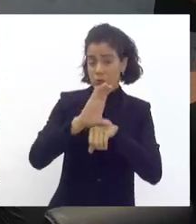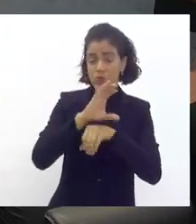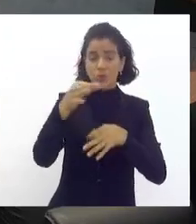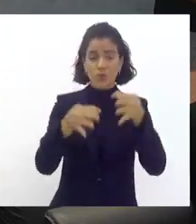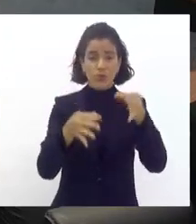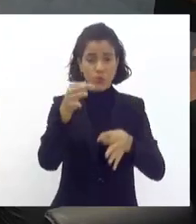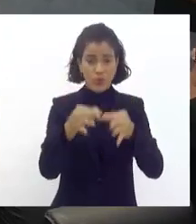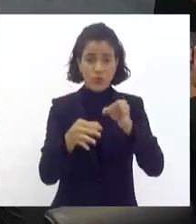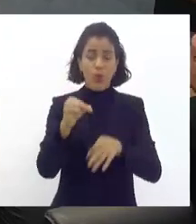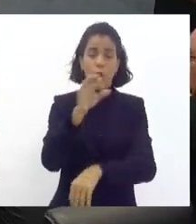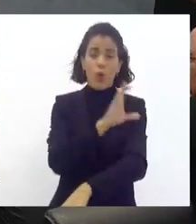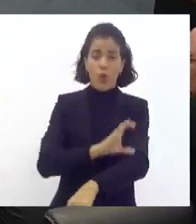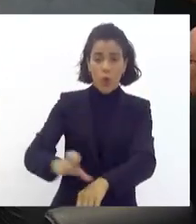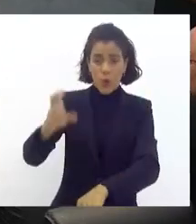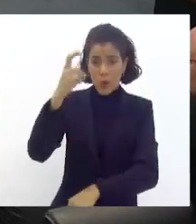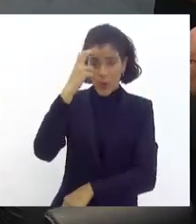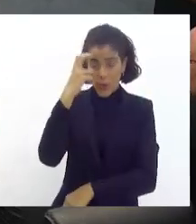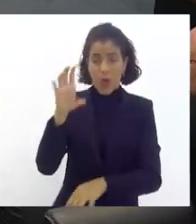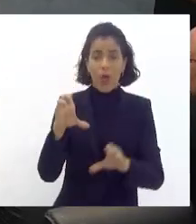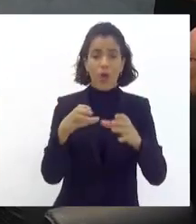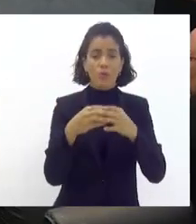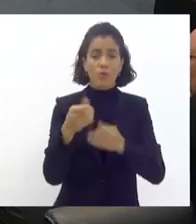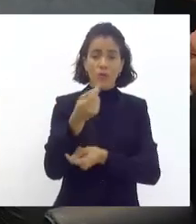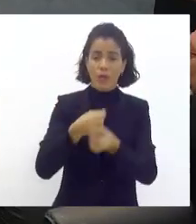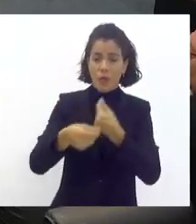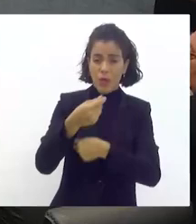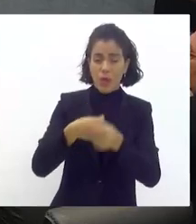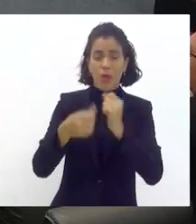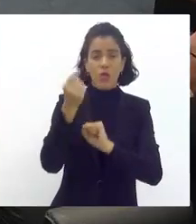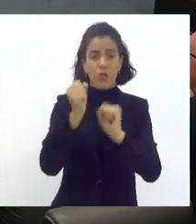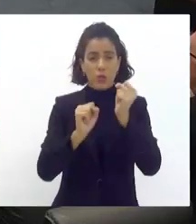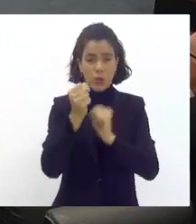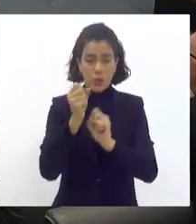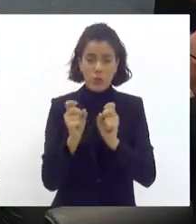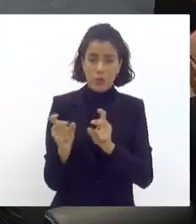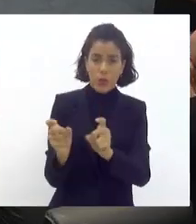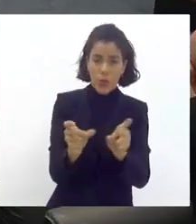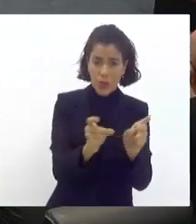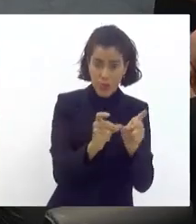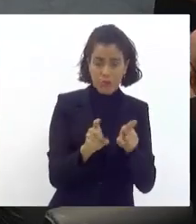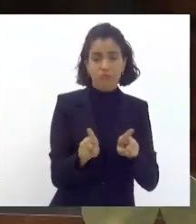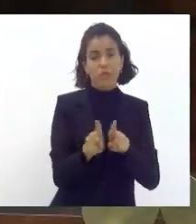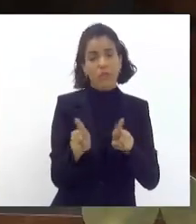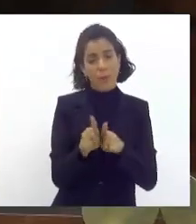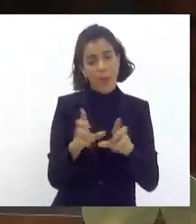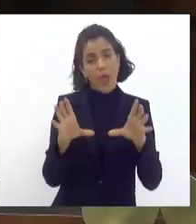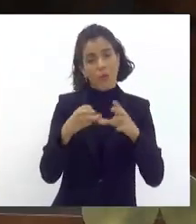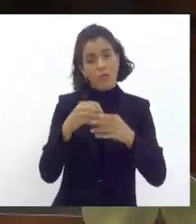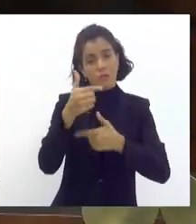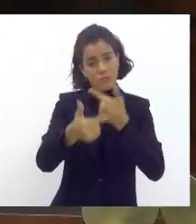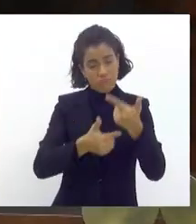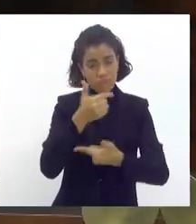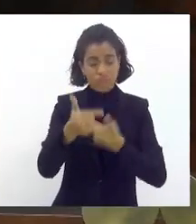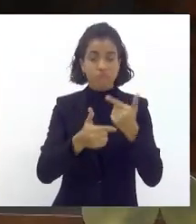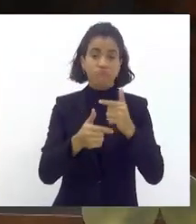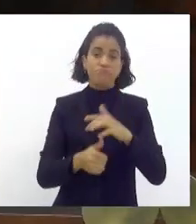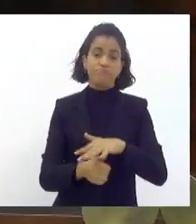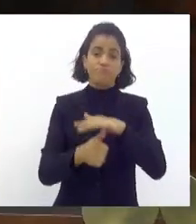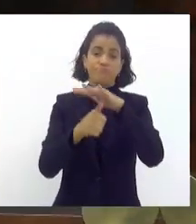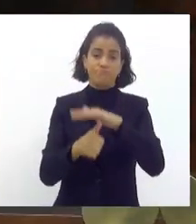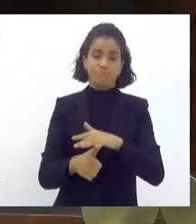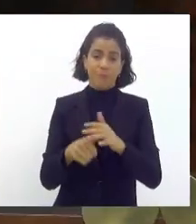Turismo, da Comissão de Cultura, da Comissão de Economia, Indústria e Comércio, e com a presença da Frente Parlamentar, presidida pela deputada Zeidã.